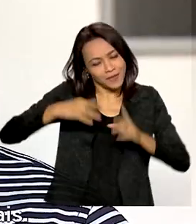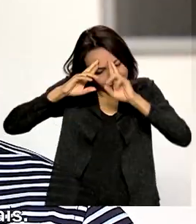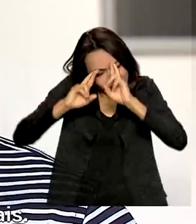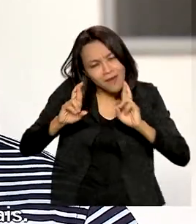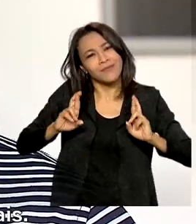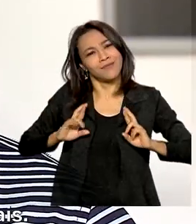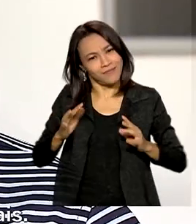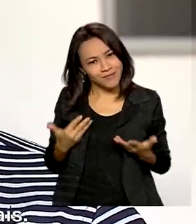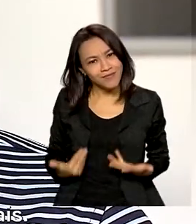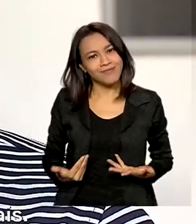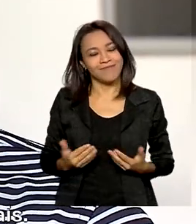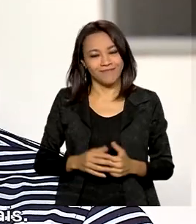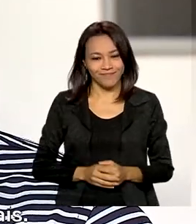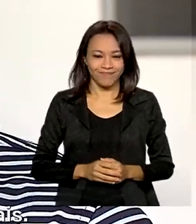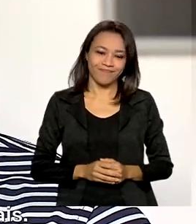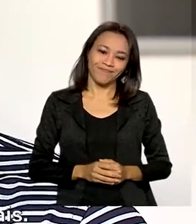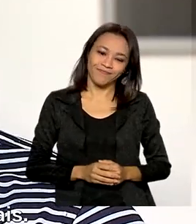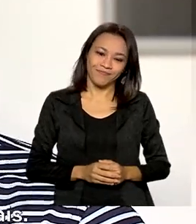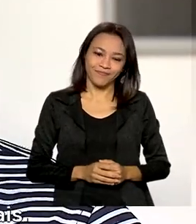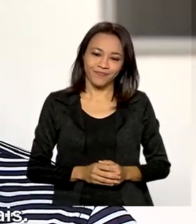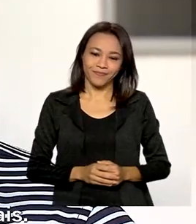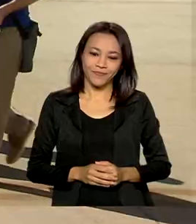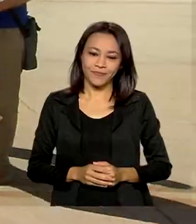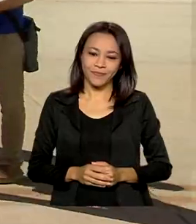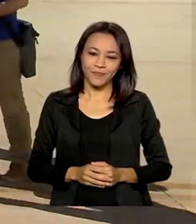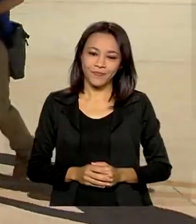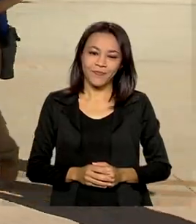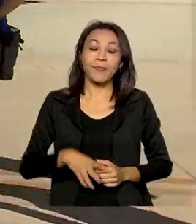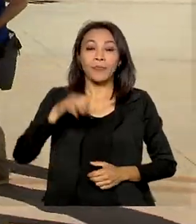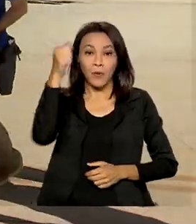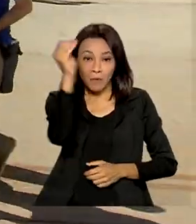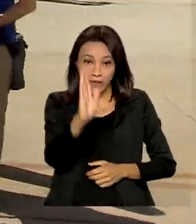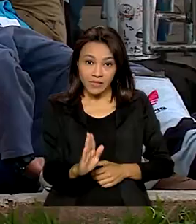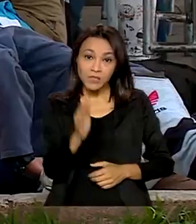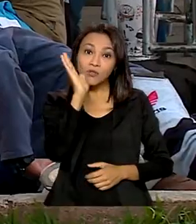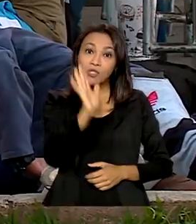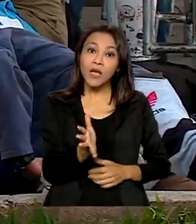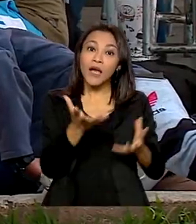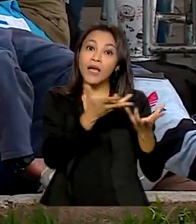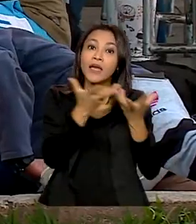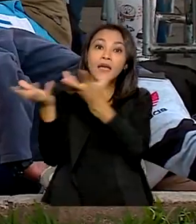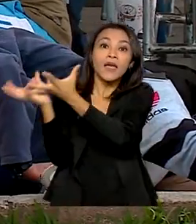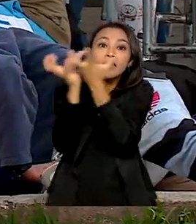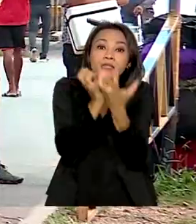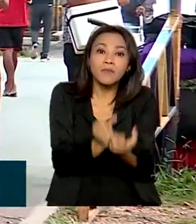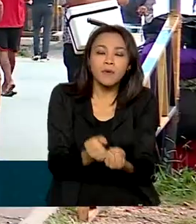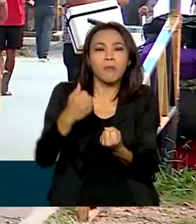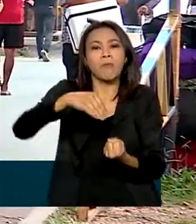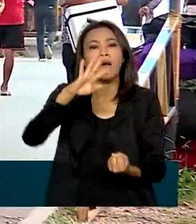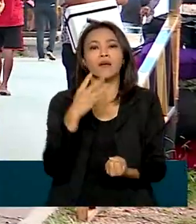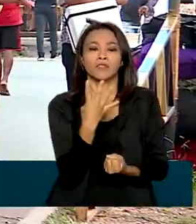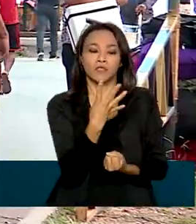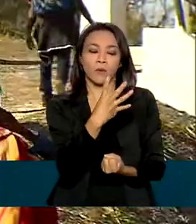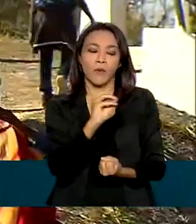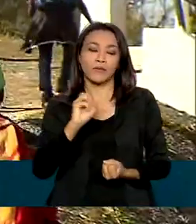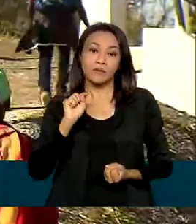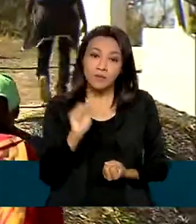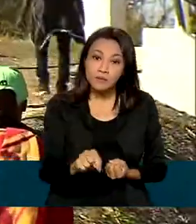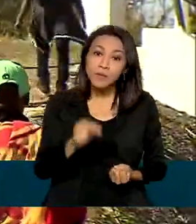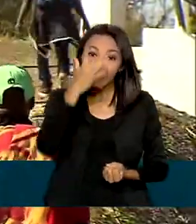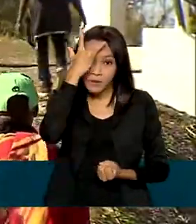Brasil já recebeu mais de 400 mil refugiados